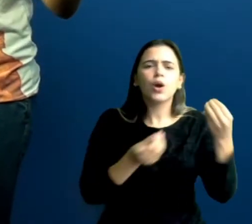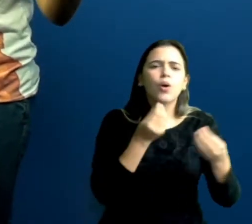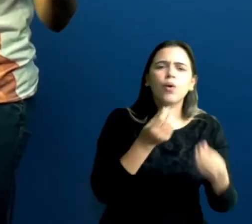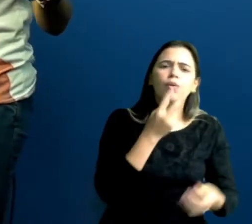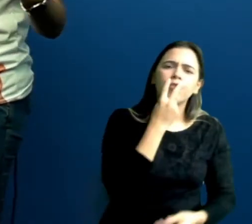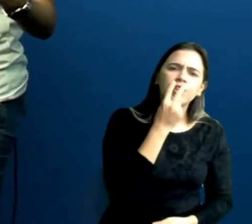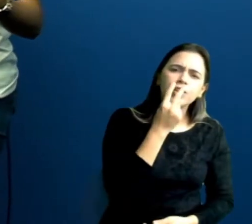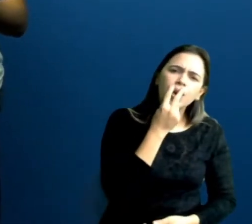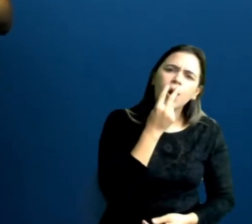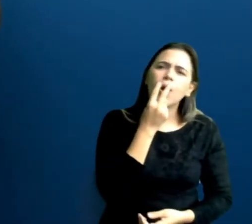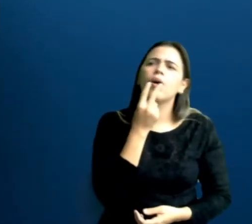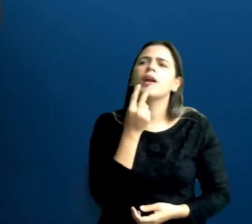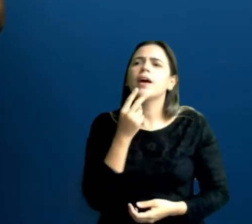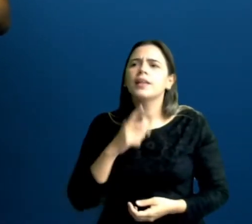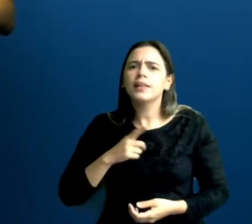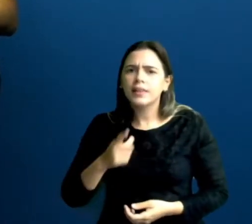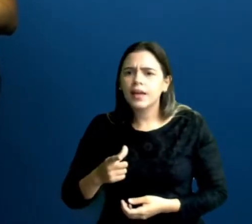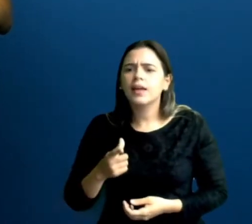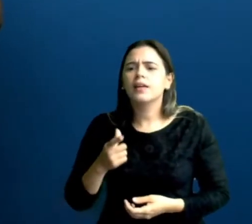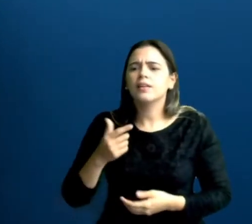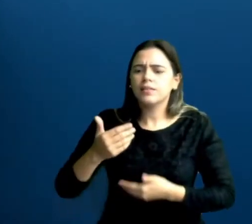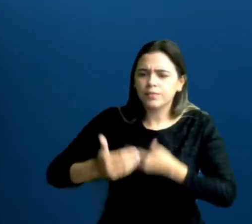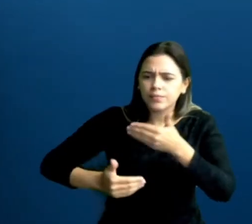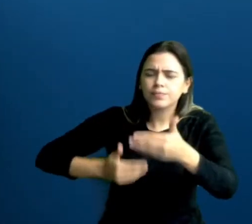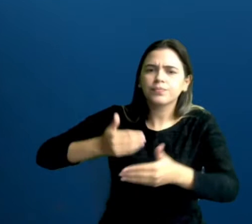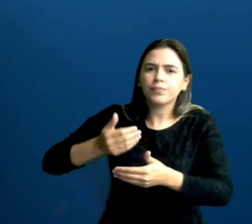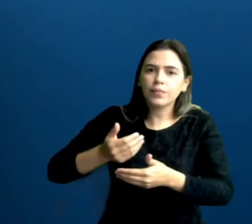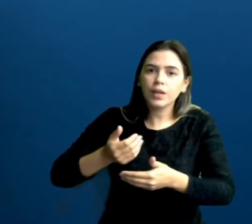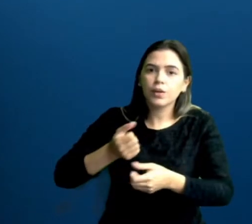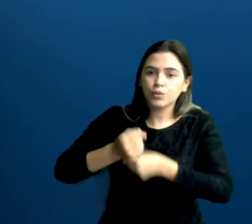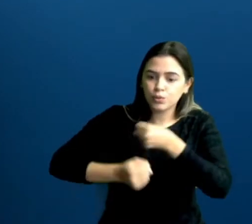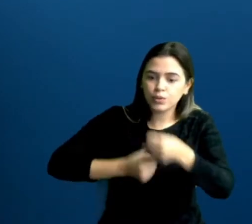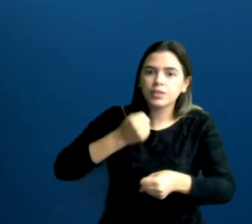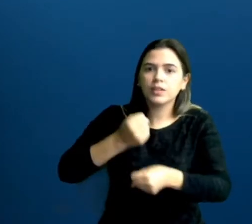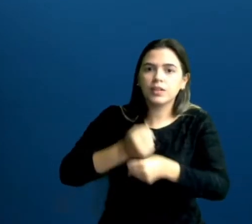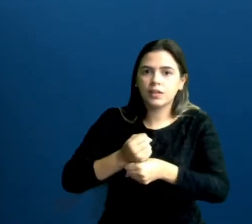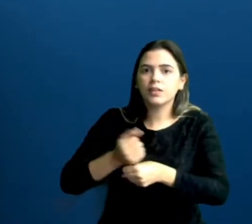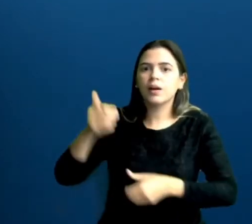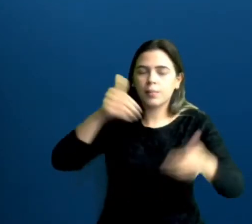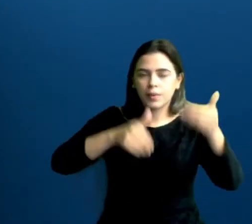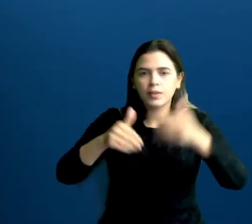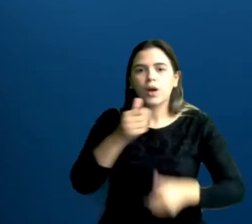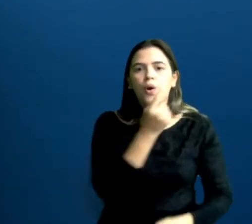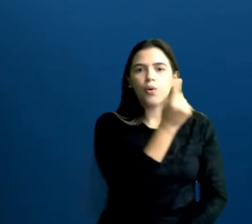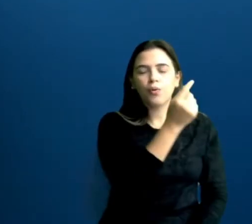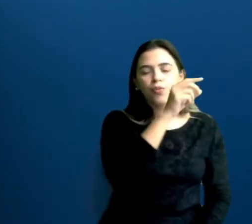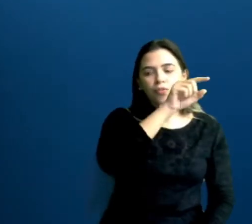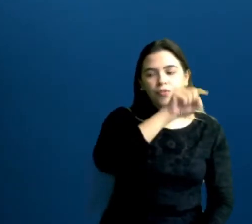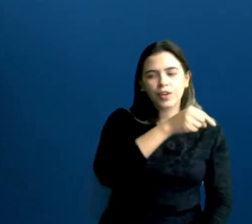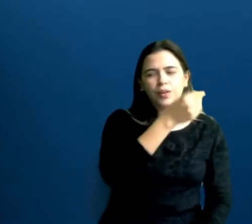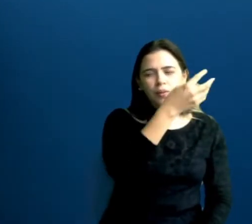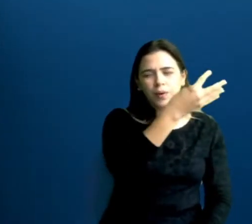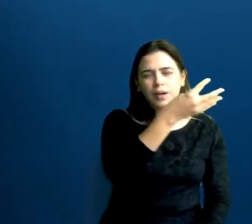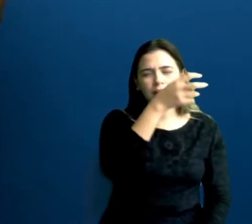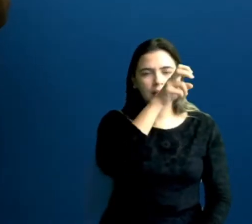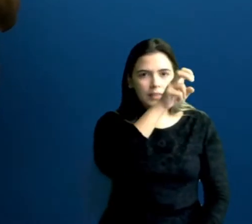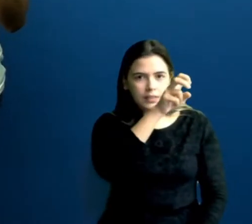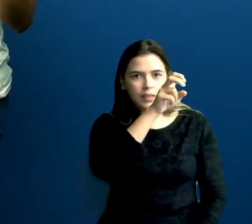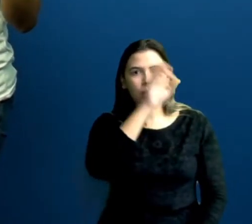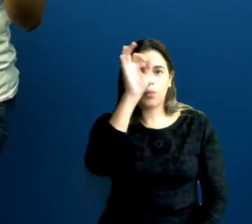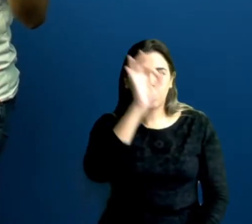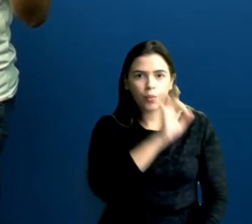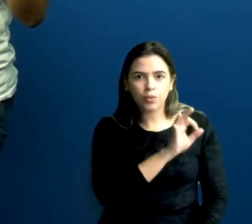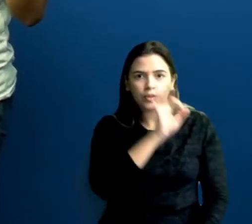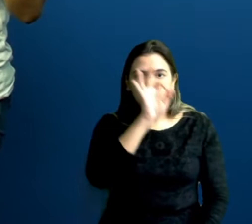comportou em relação ao Estado ao longo dos anos? Tem uma participação de 1,45%, né? Que é a linguagem